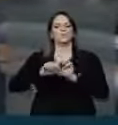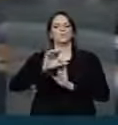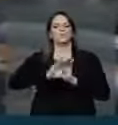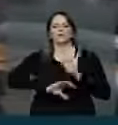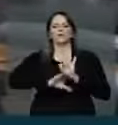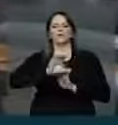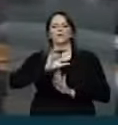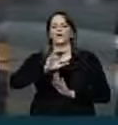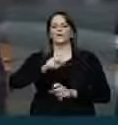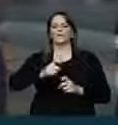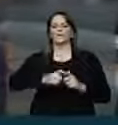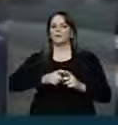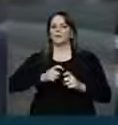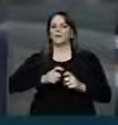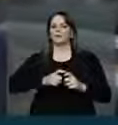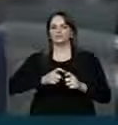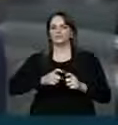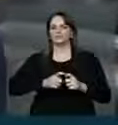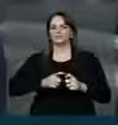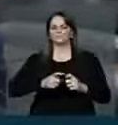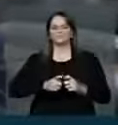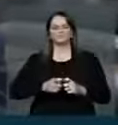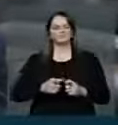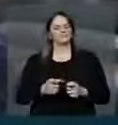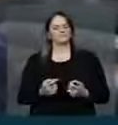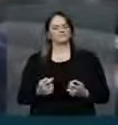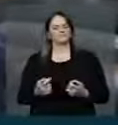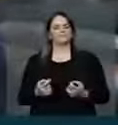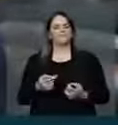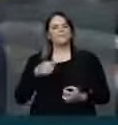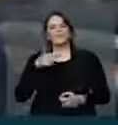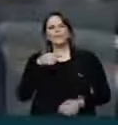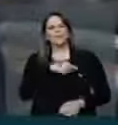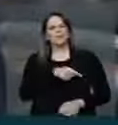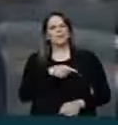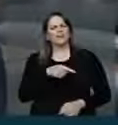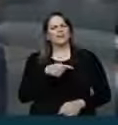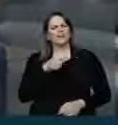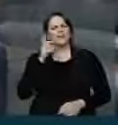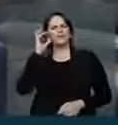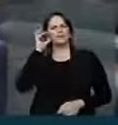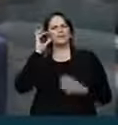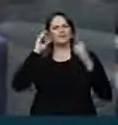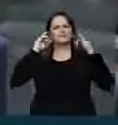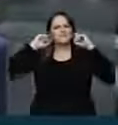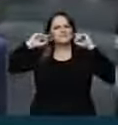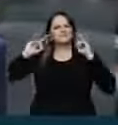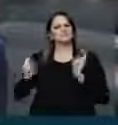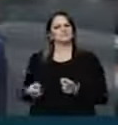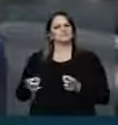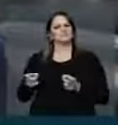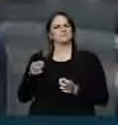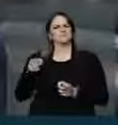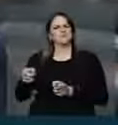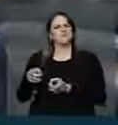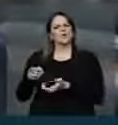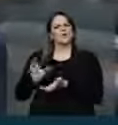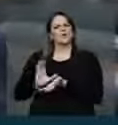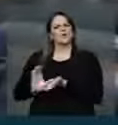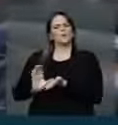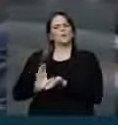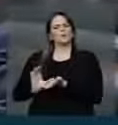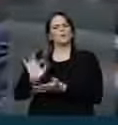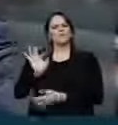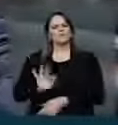médicos, senhor presidente. Não ouviu o Conselho Federal de Educação, decidiu por lei